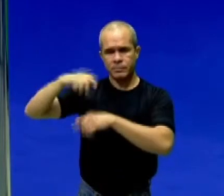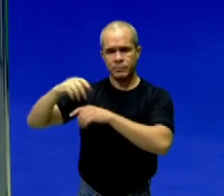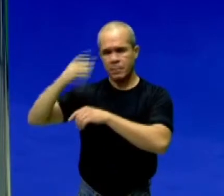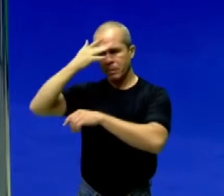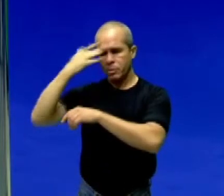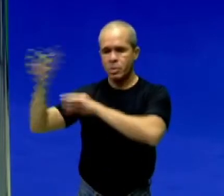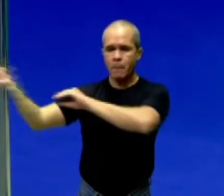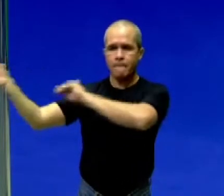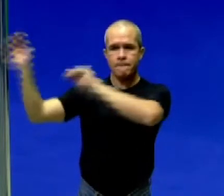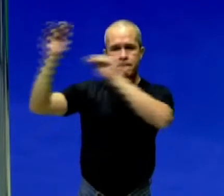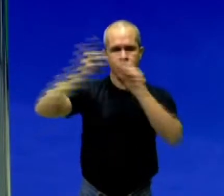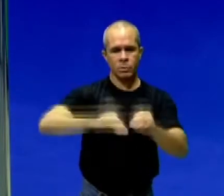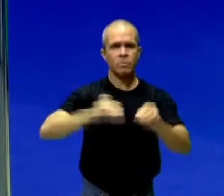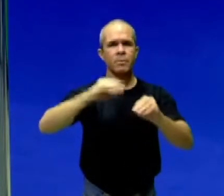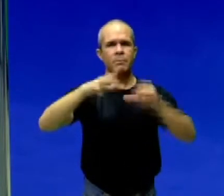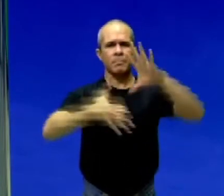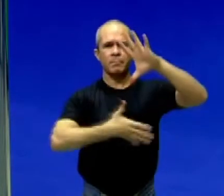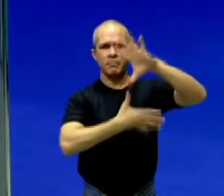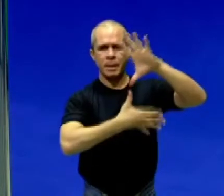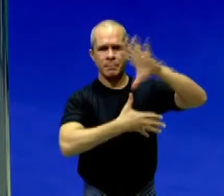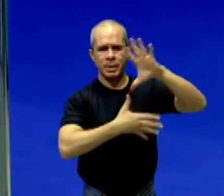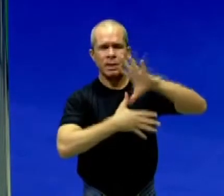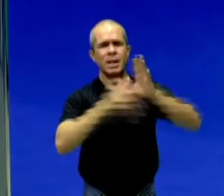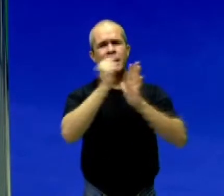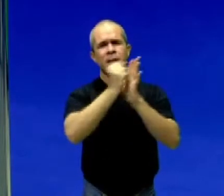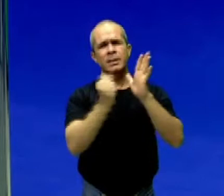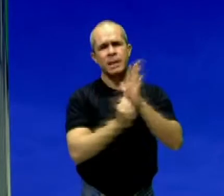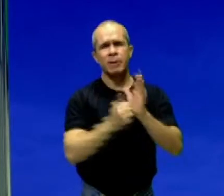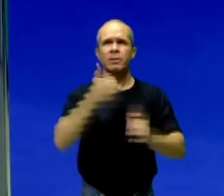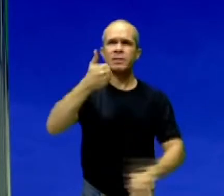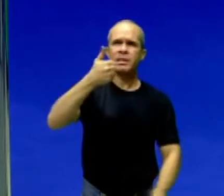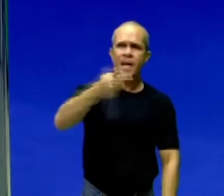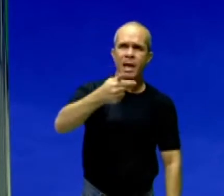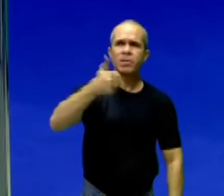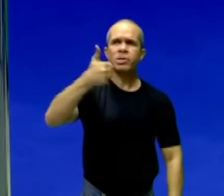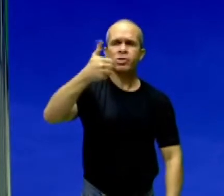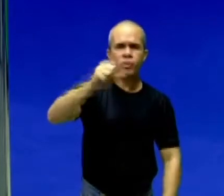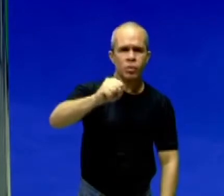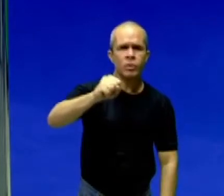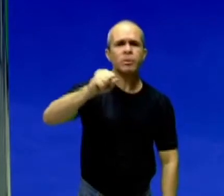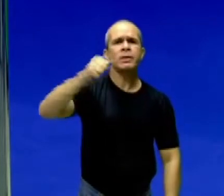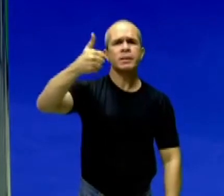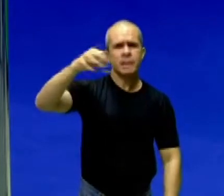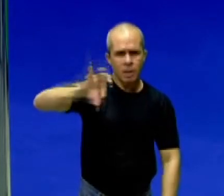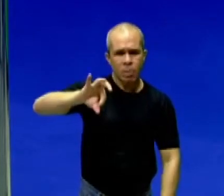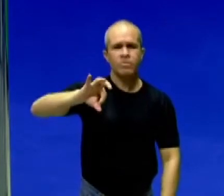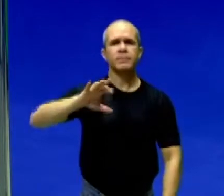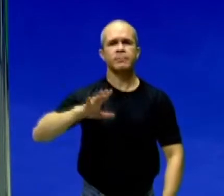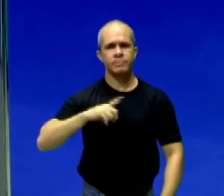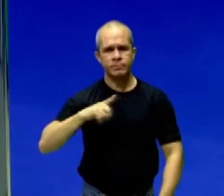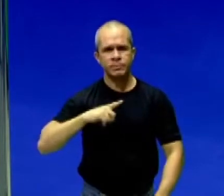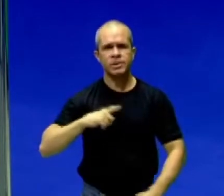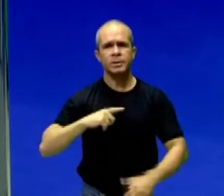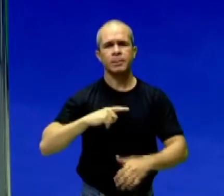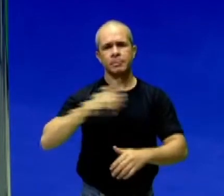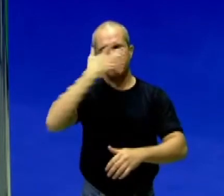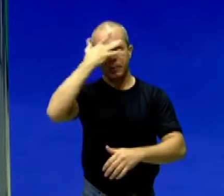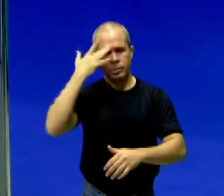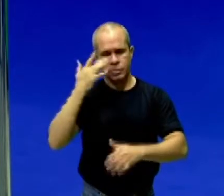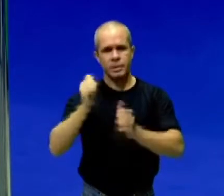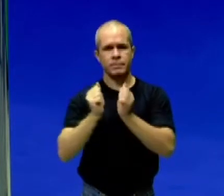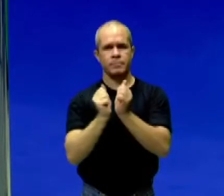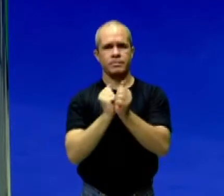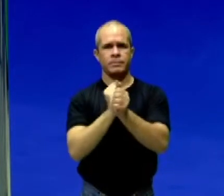África para toda a América durante os séculos 17, 18 e 19 principalmente. Eles eram